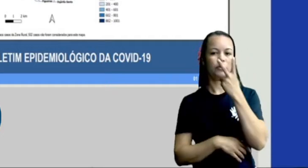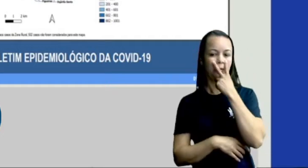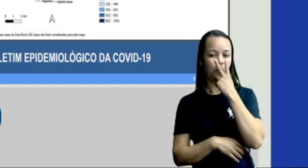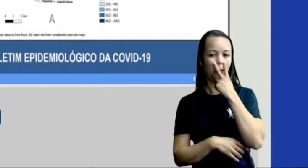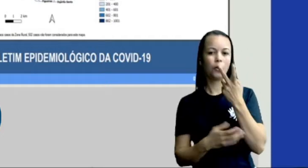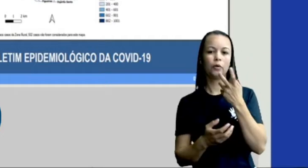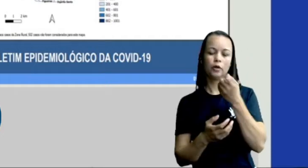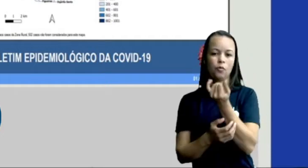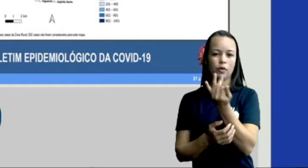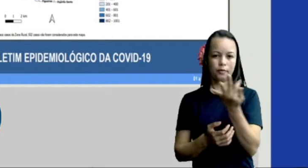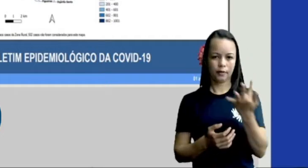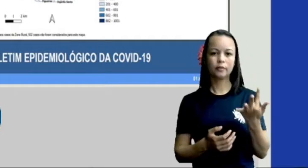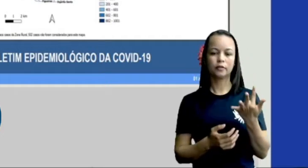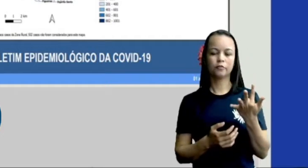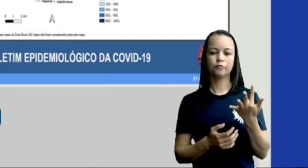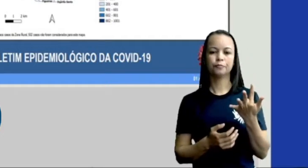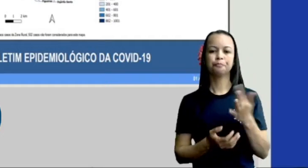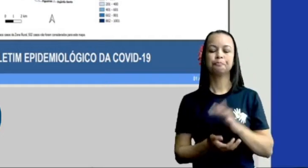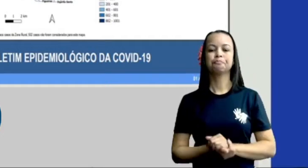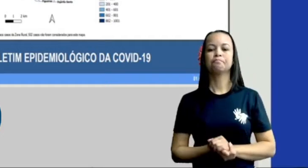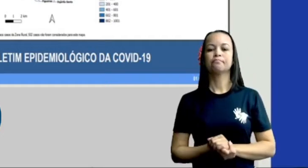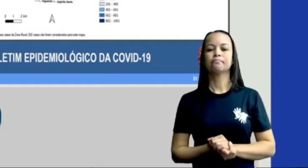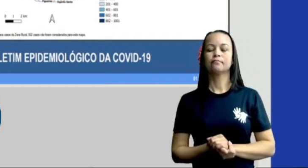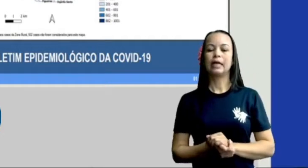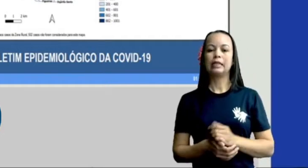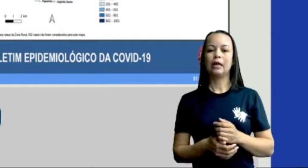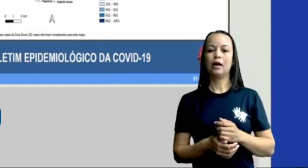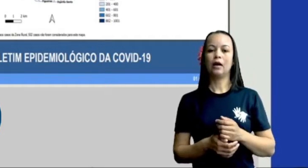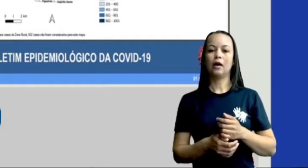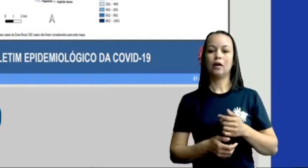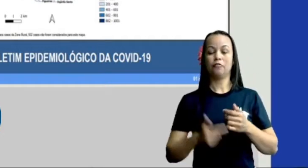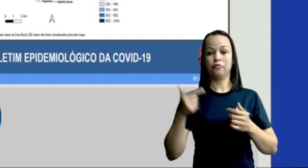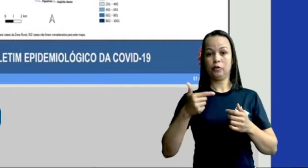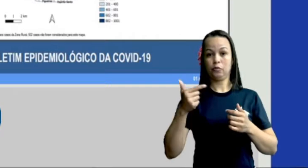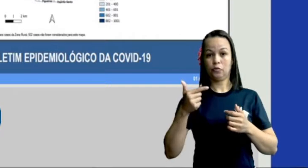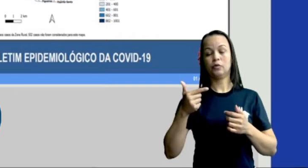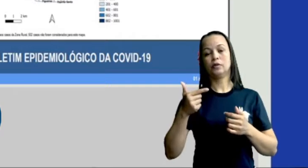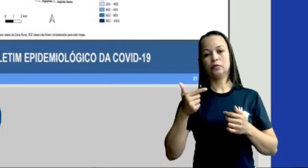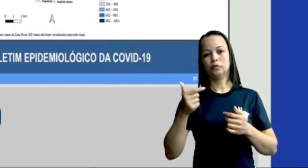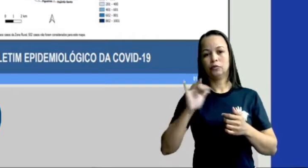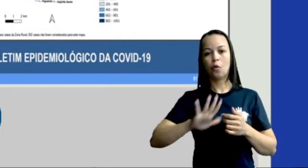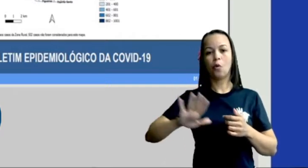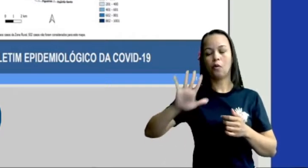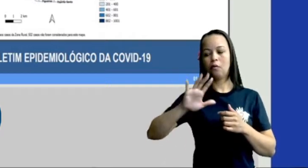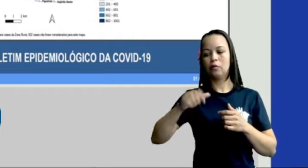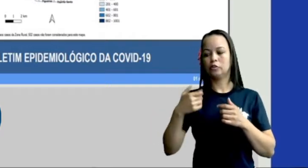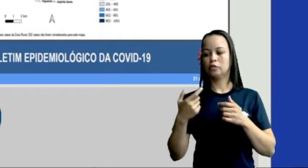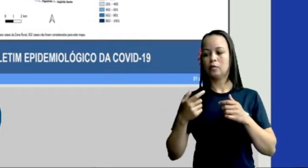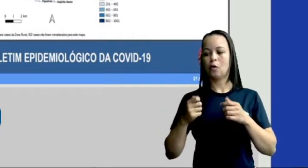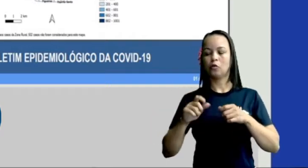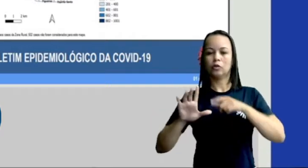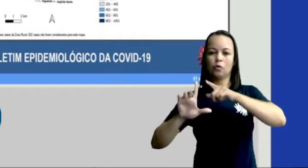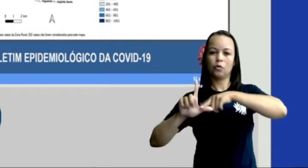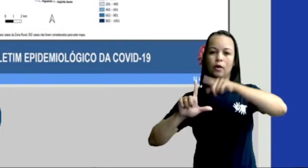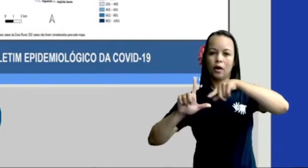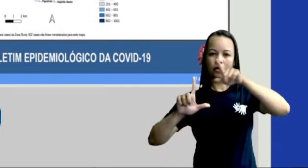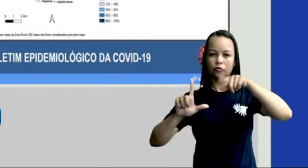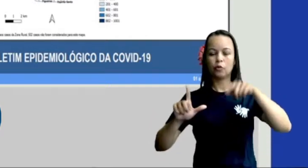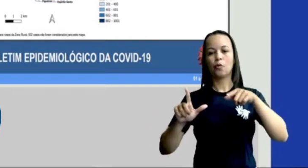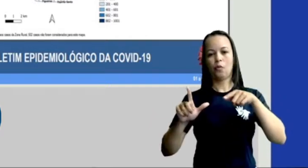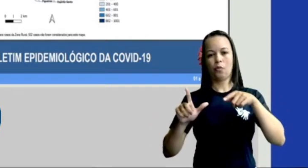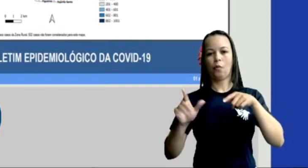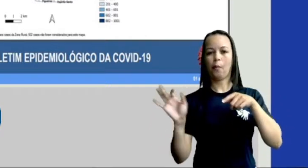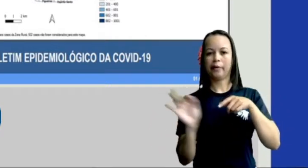também o quantitativo, tá certo? Na figura 2, né, tem o gráfico mostrando o percentual. Ao